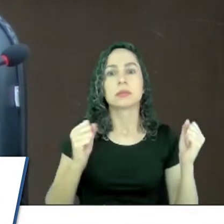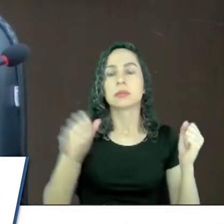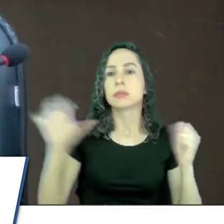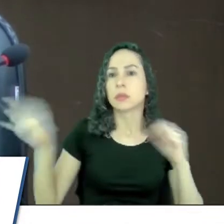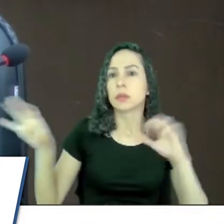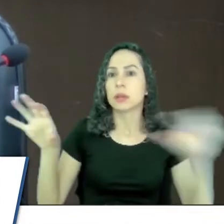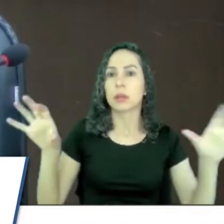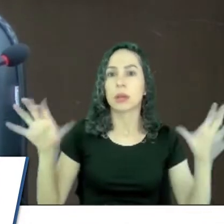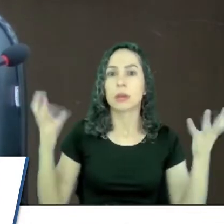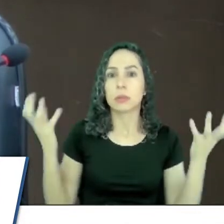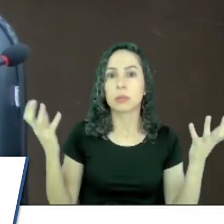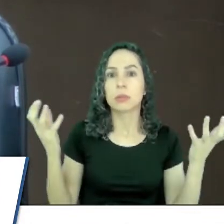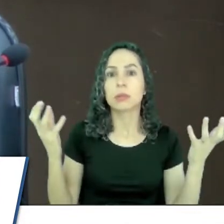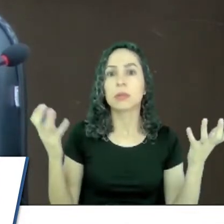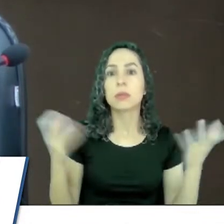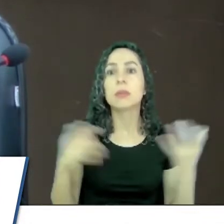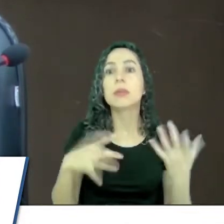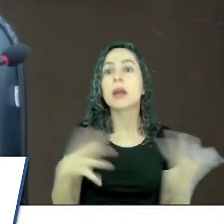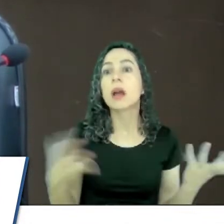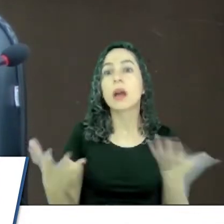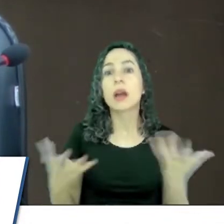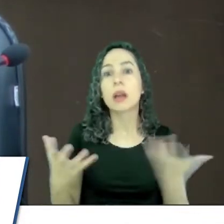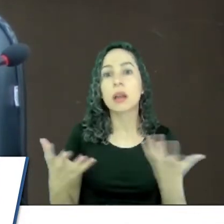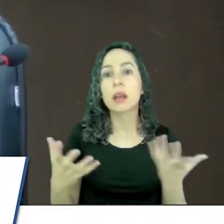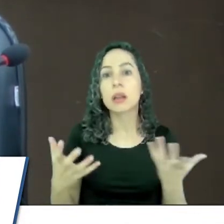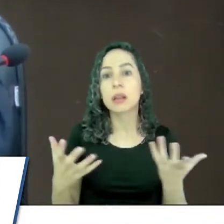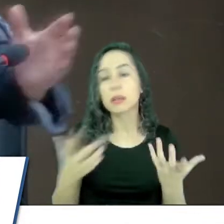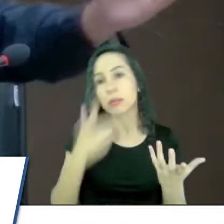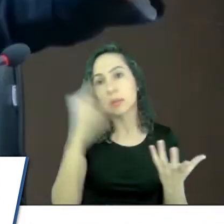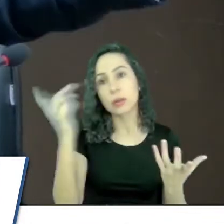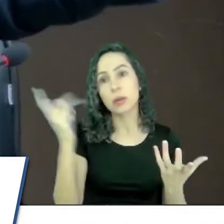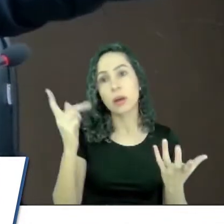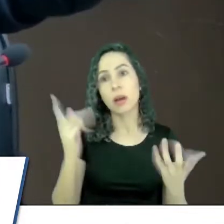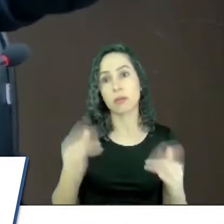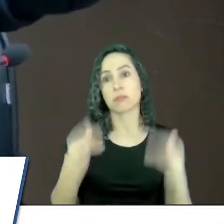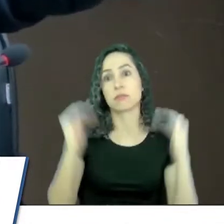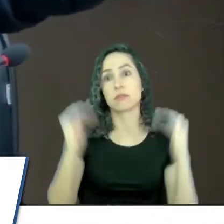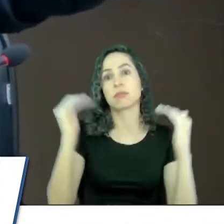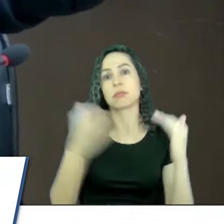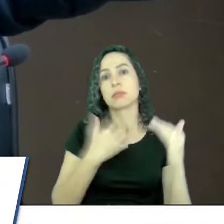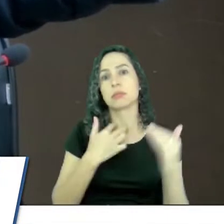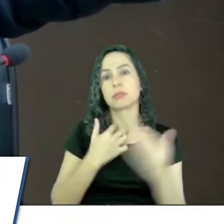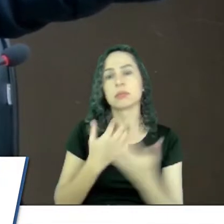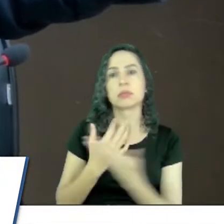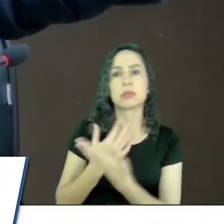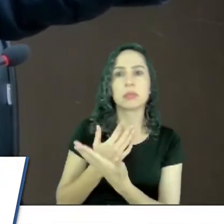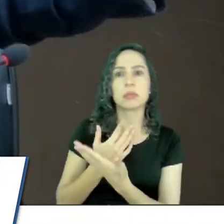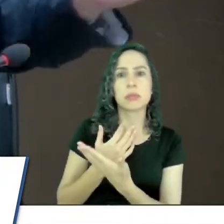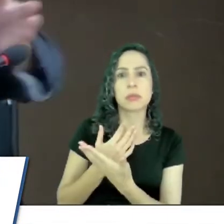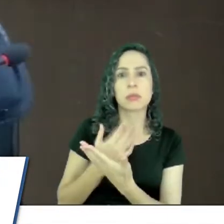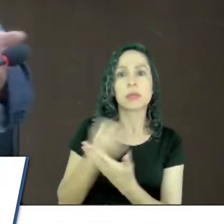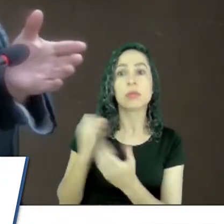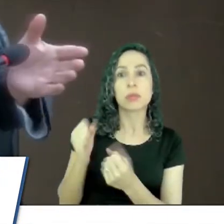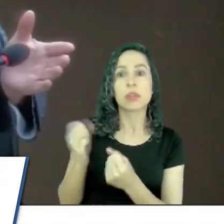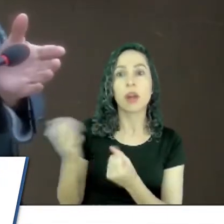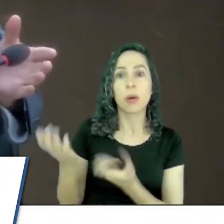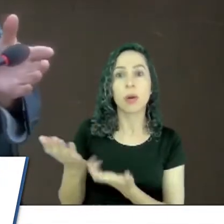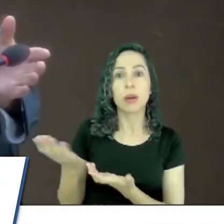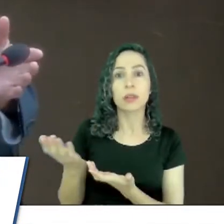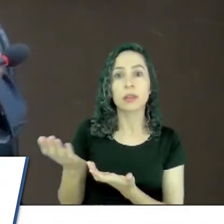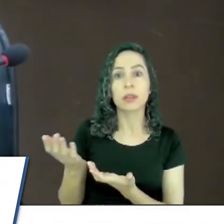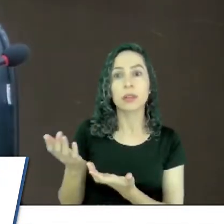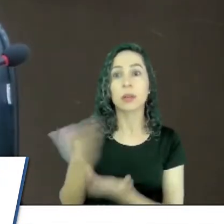Agora, ninguém pode aceder dessa forma. olha, poderia ter sido hoje um dia de luto.